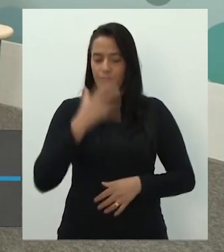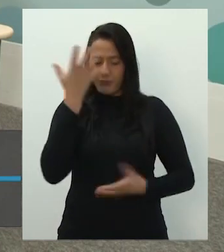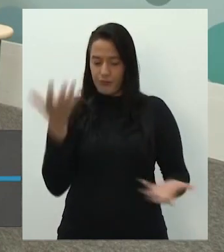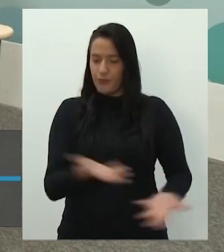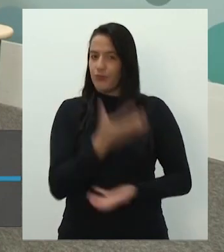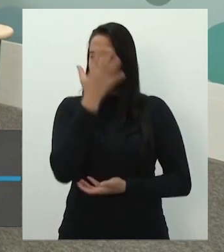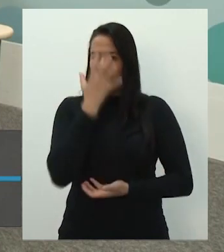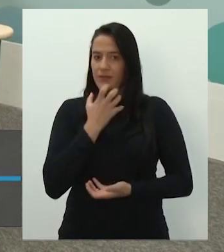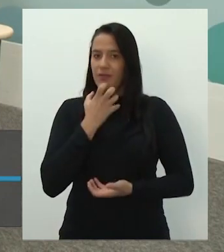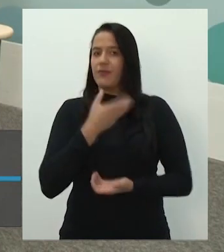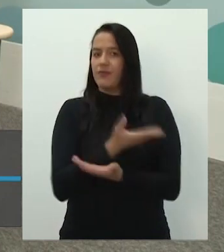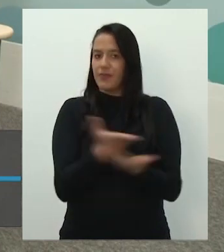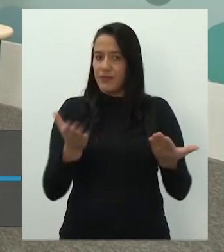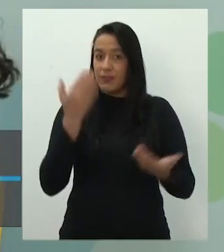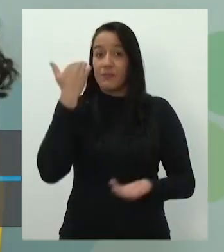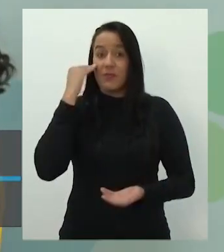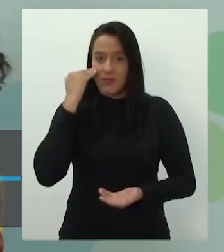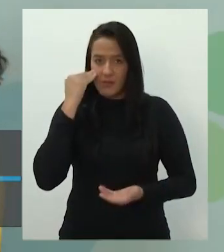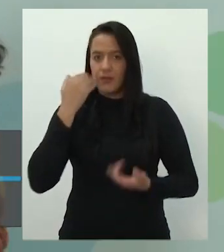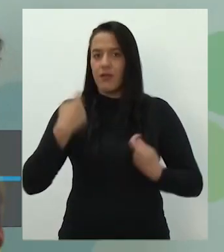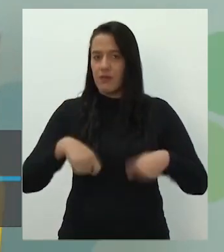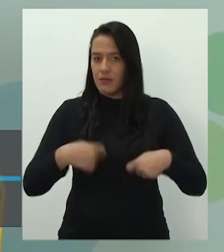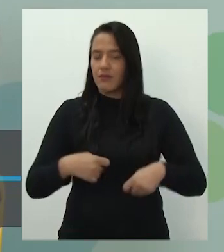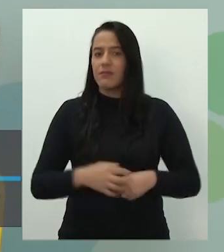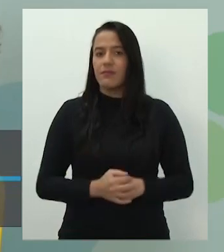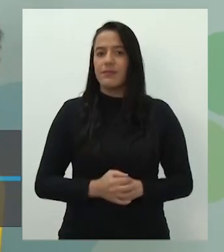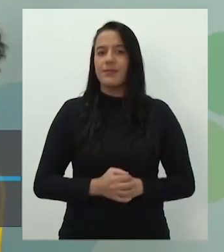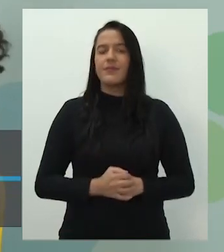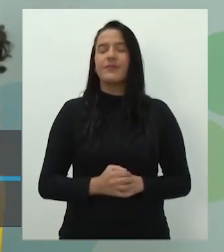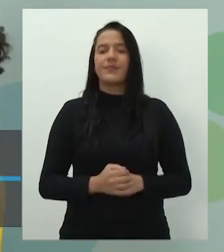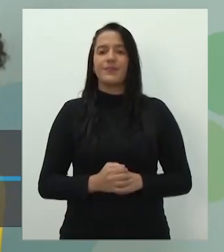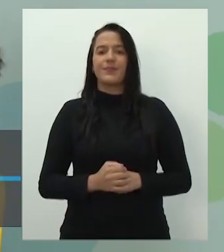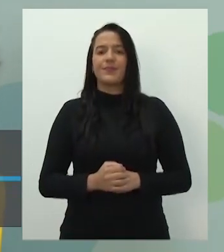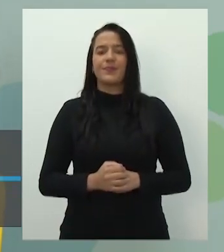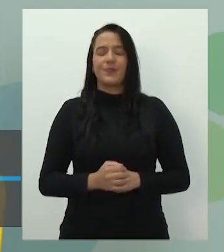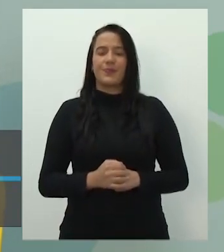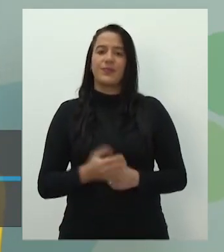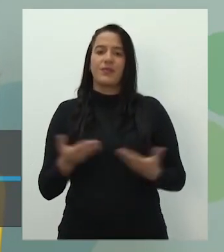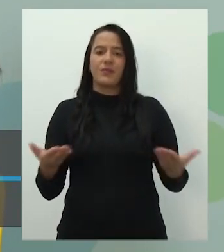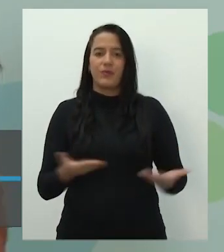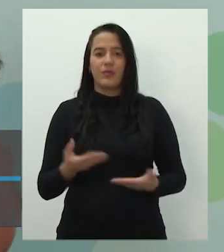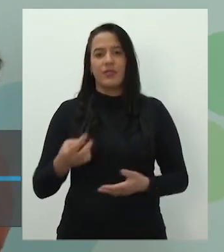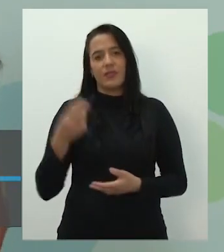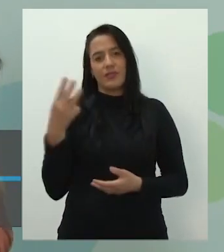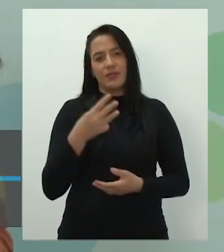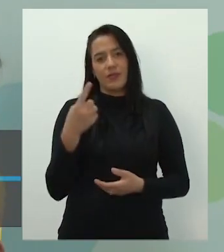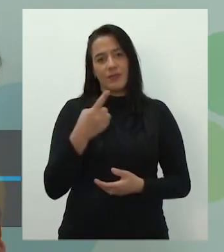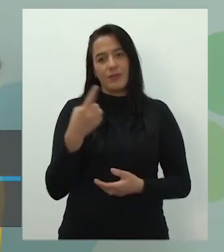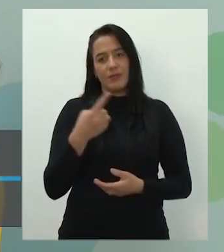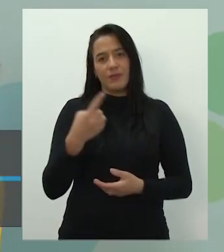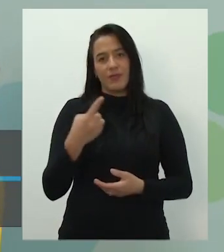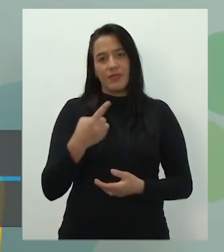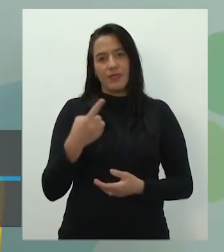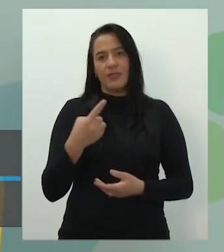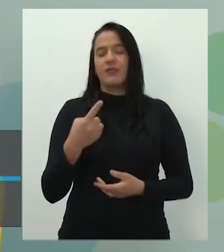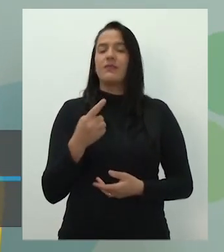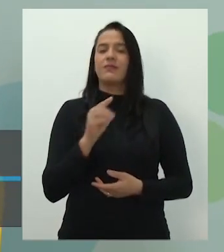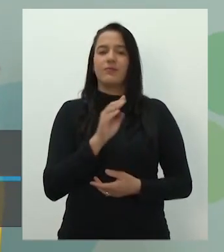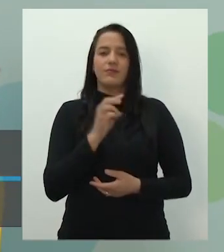você precisa entender isso aqui. Olha só, essa a primeira aula do terceiro bimestre, estamos na aula 1 aí,